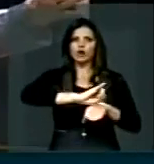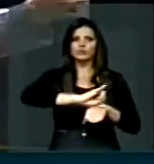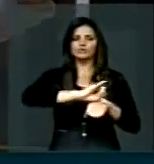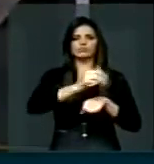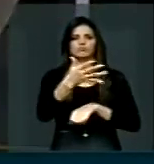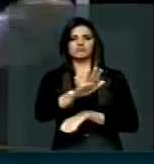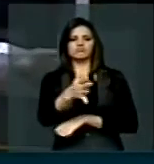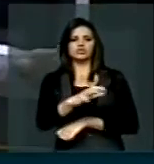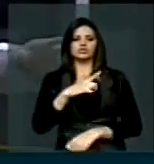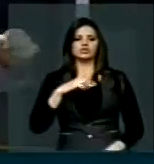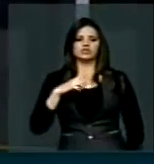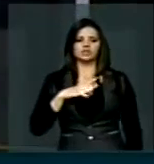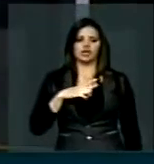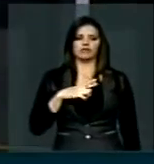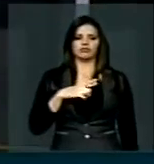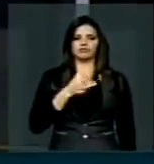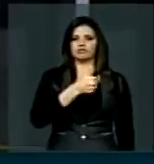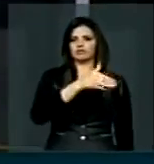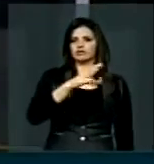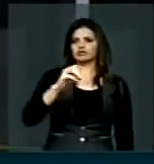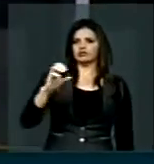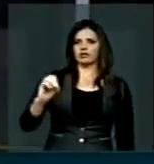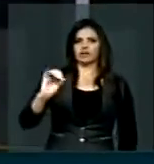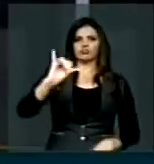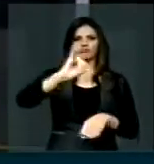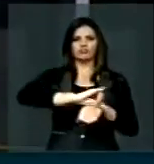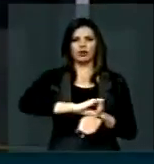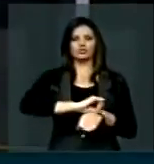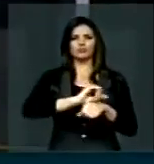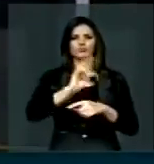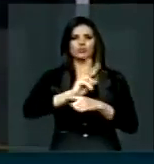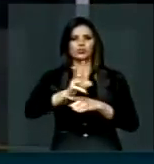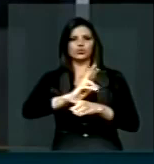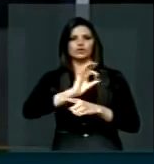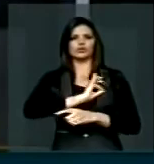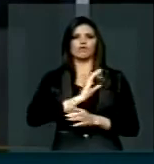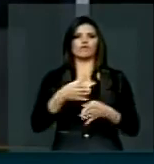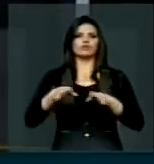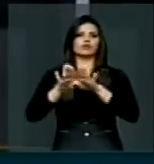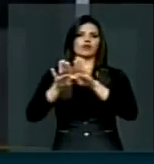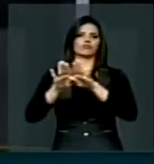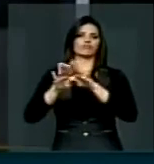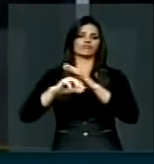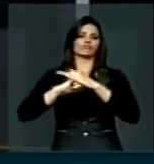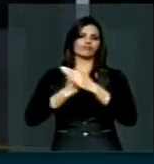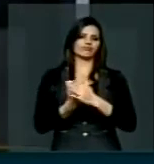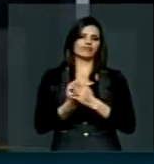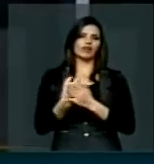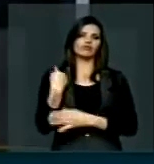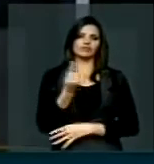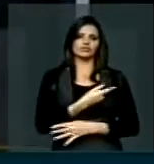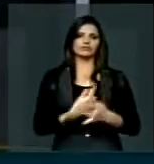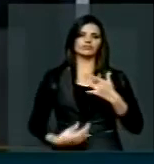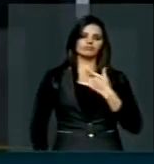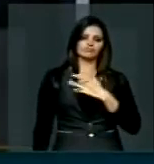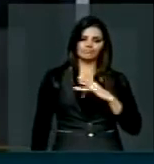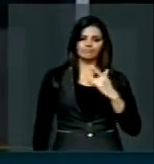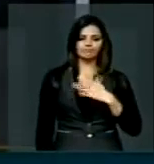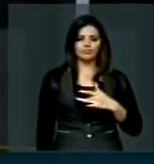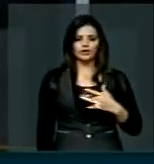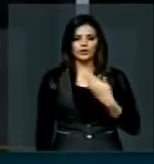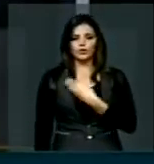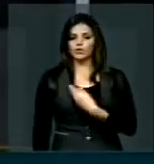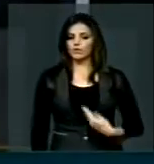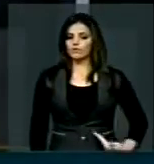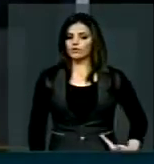centena desses postos fechados. A gente lamenta que o